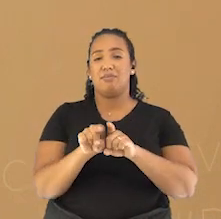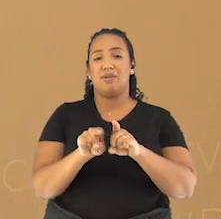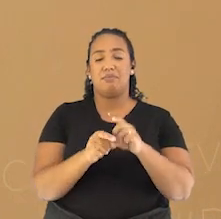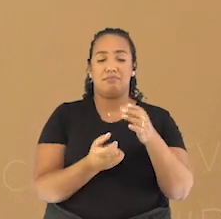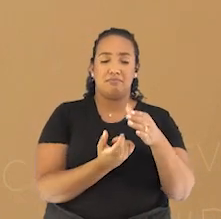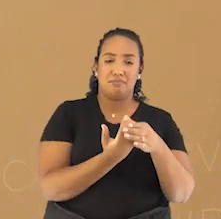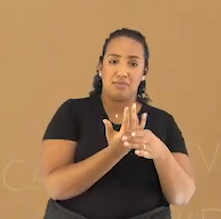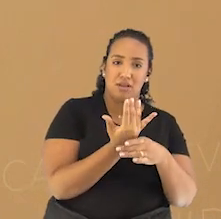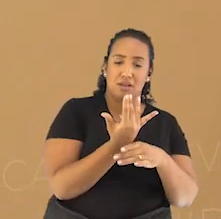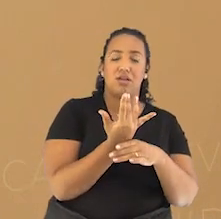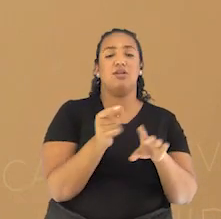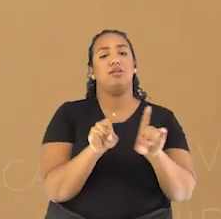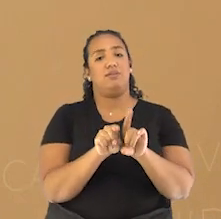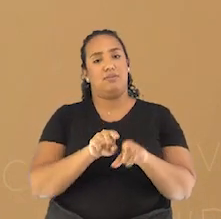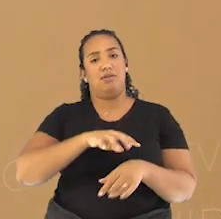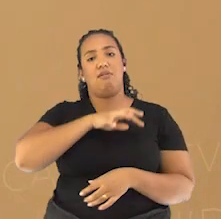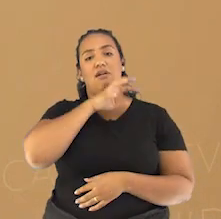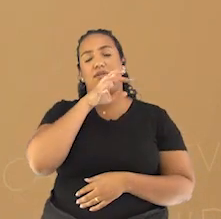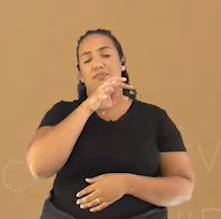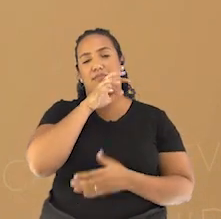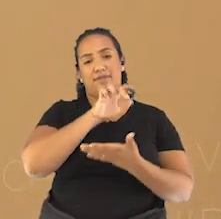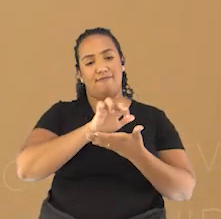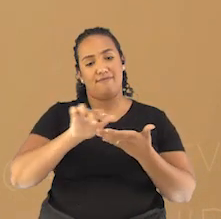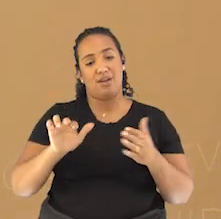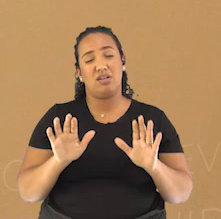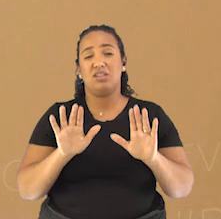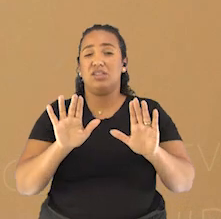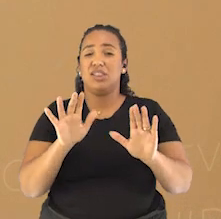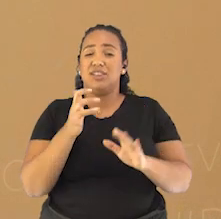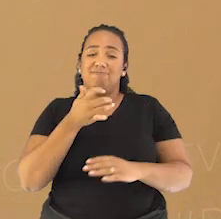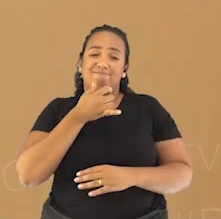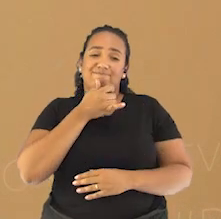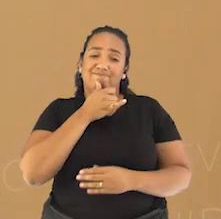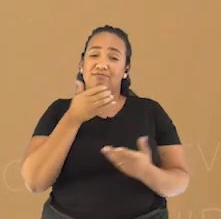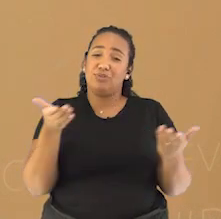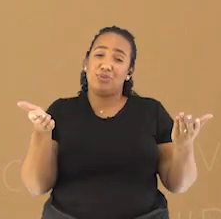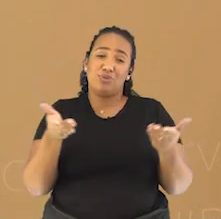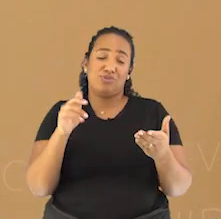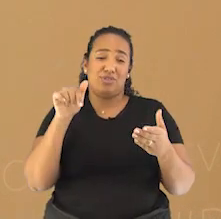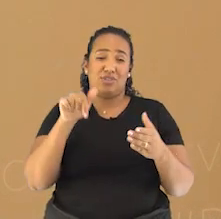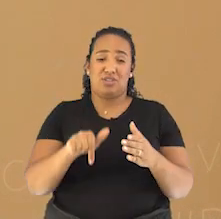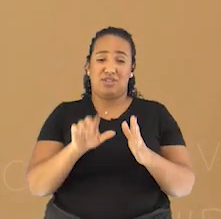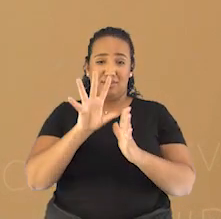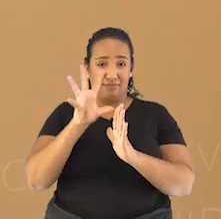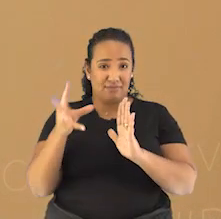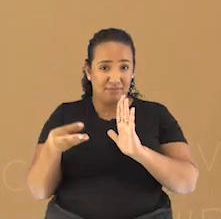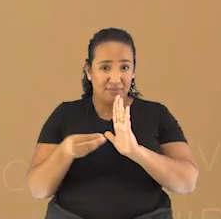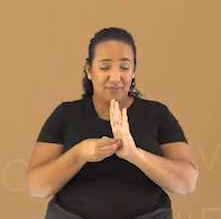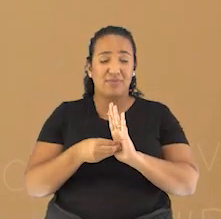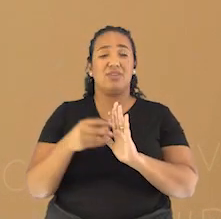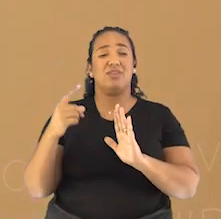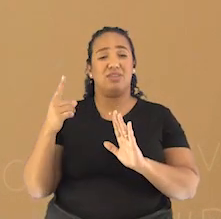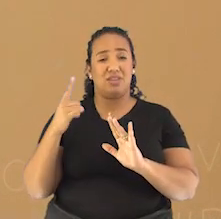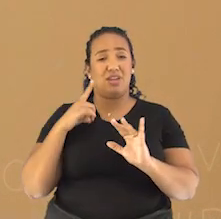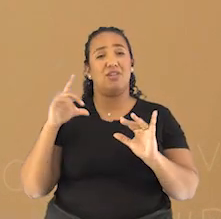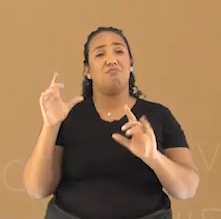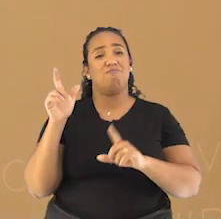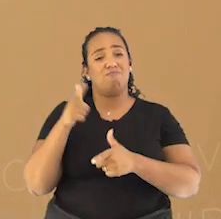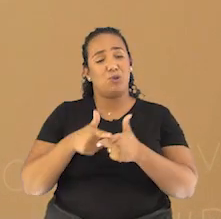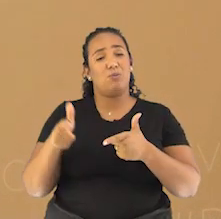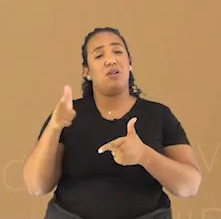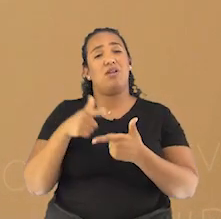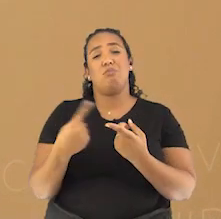plantas e também de animais. Infelizmente, hoje é o tipo de vegetação mais desmatado devido aos